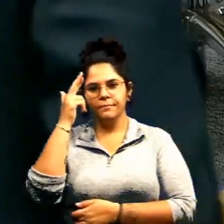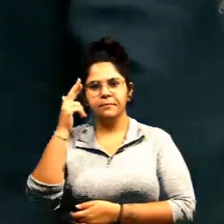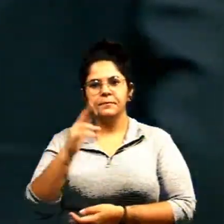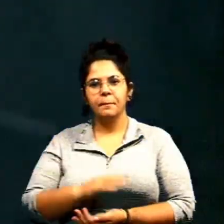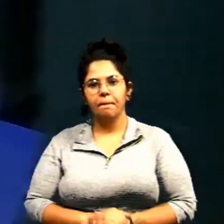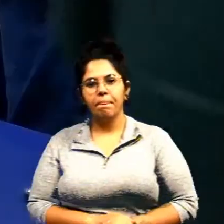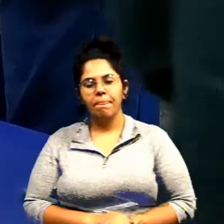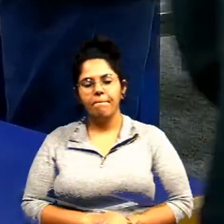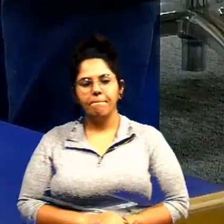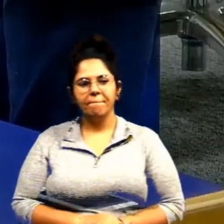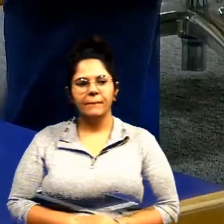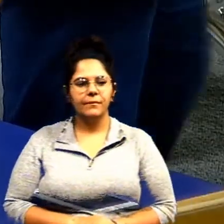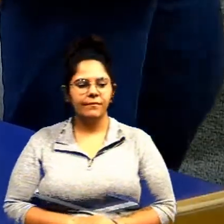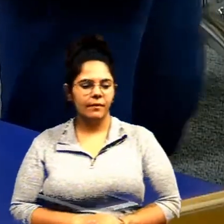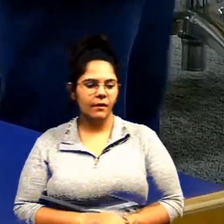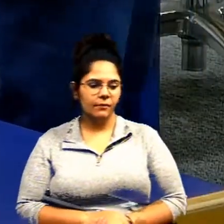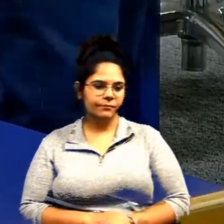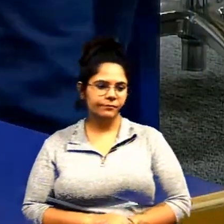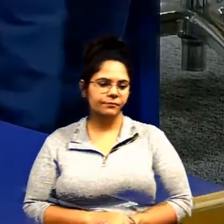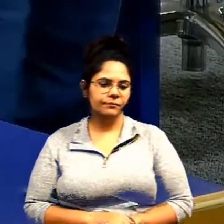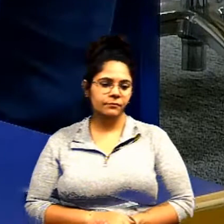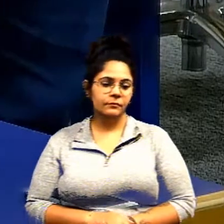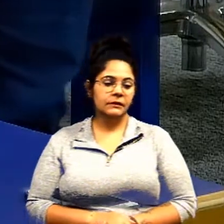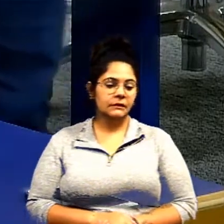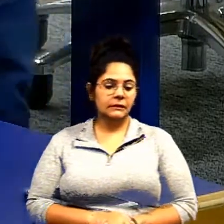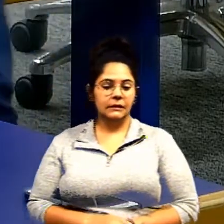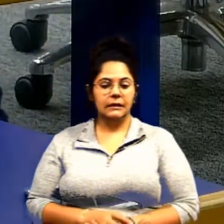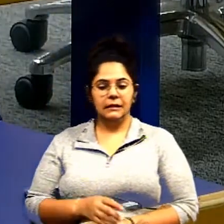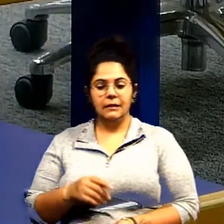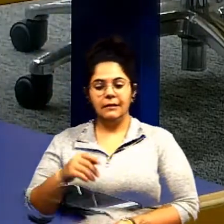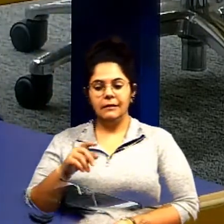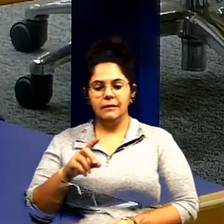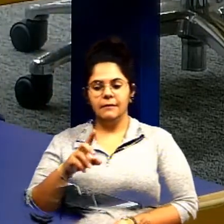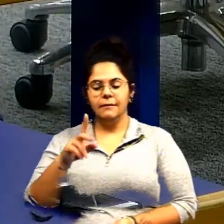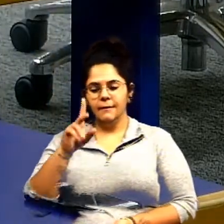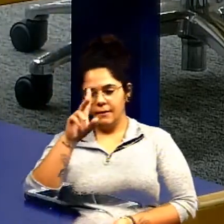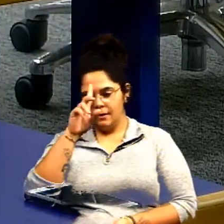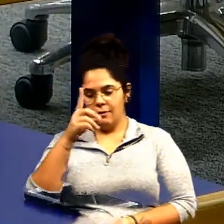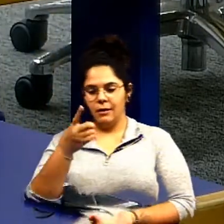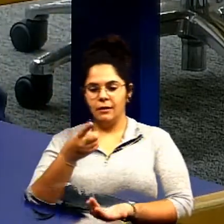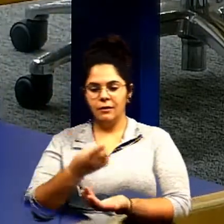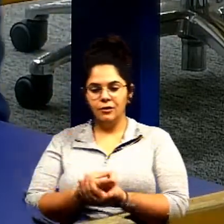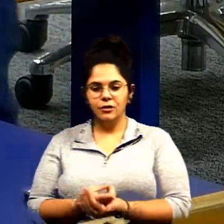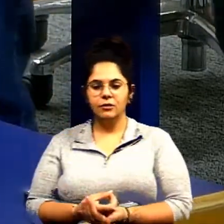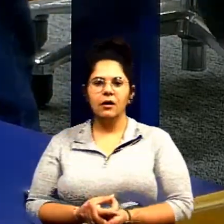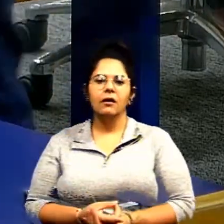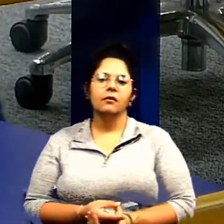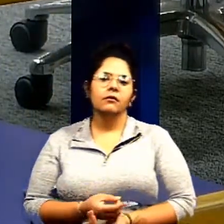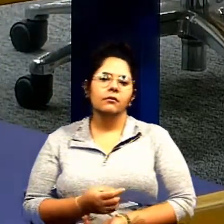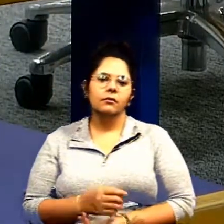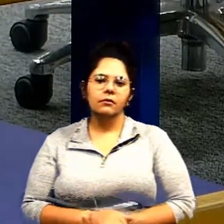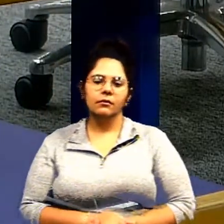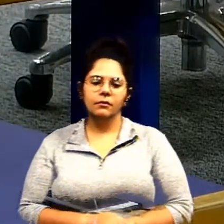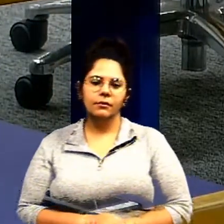e quero eu tenho absoluta certeza doutor Paulo é uma das pessoas mais íntegra